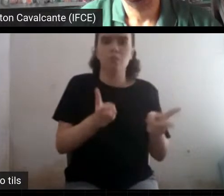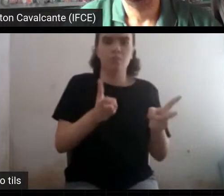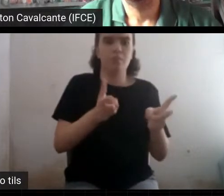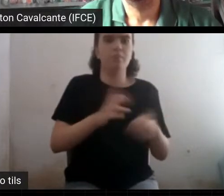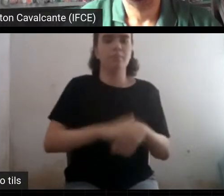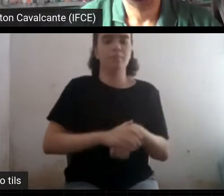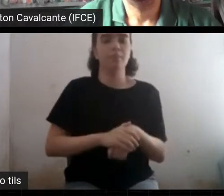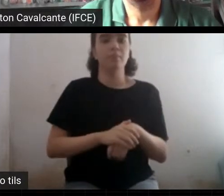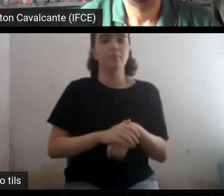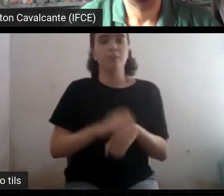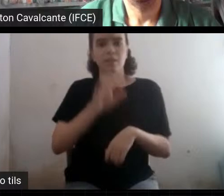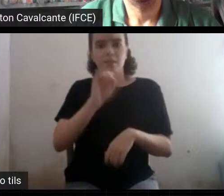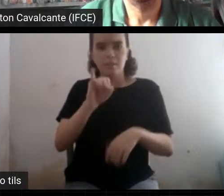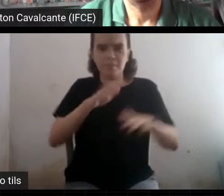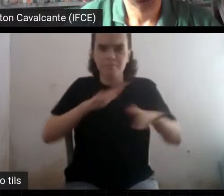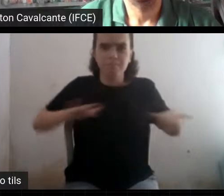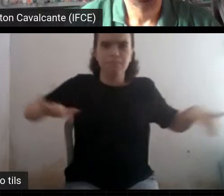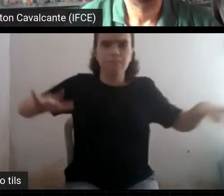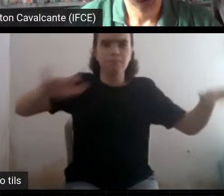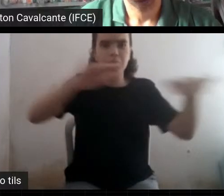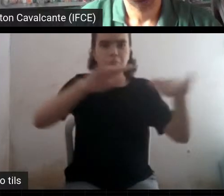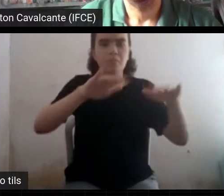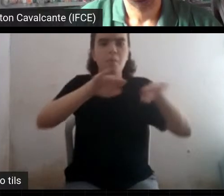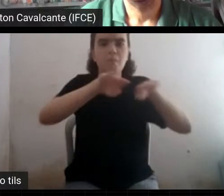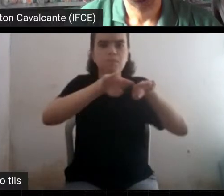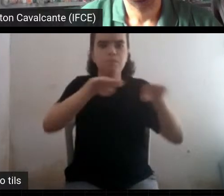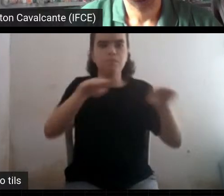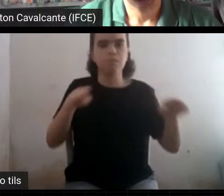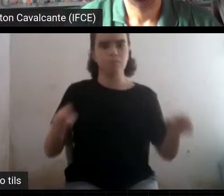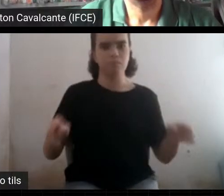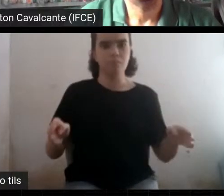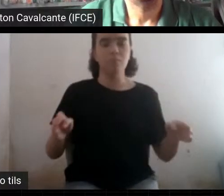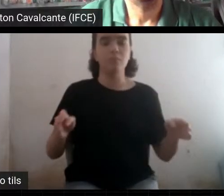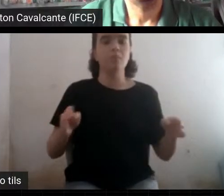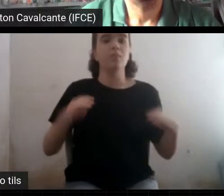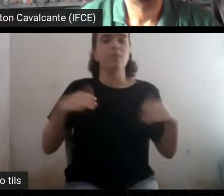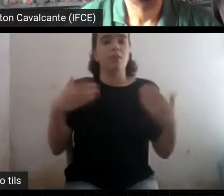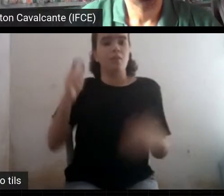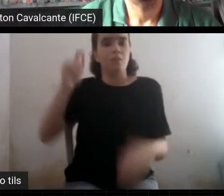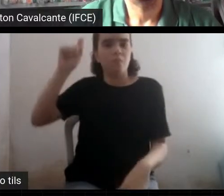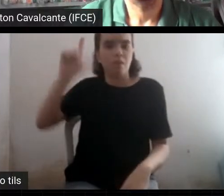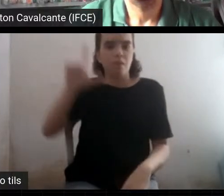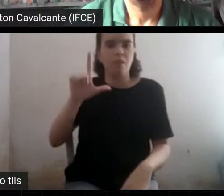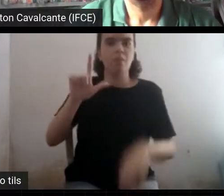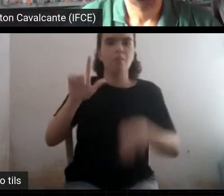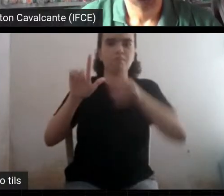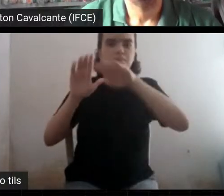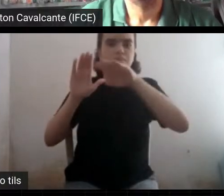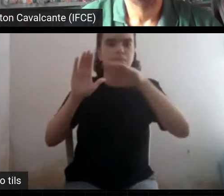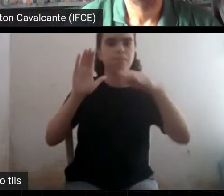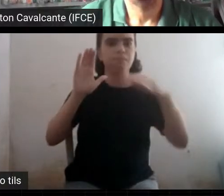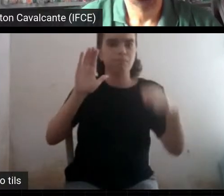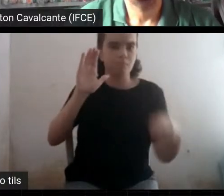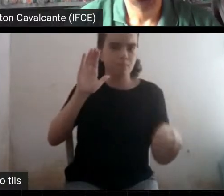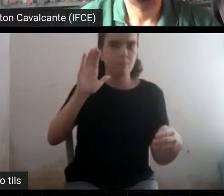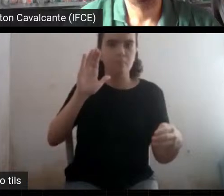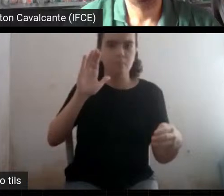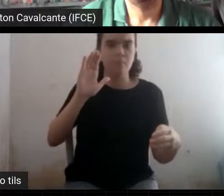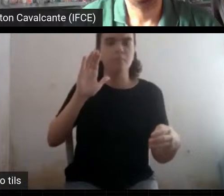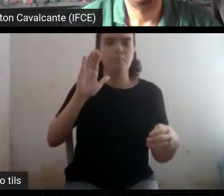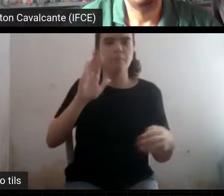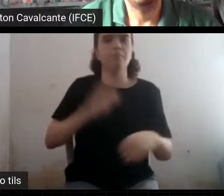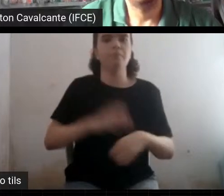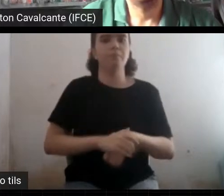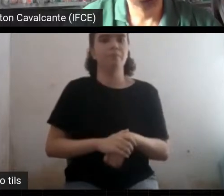superfície de um balão. Não significa que o universo é um plano. Então, para os admiradores de terra plana, por favor,